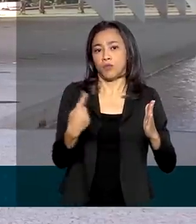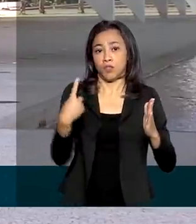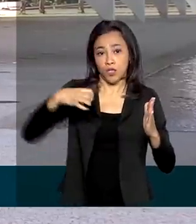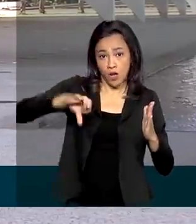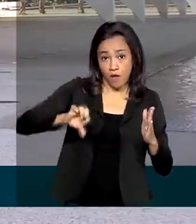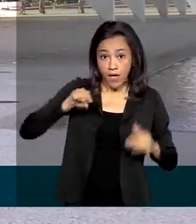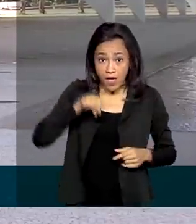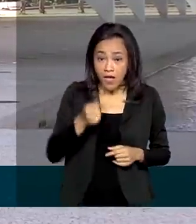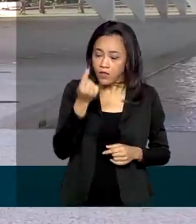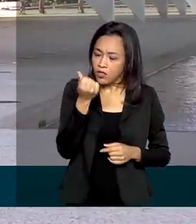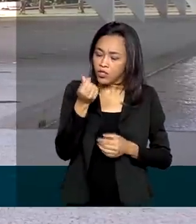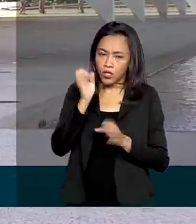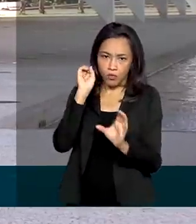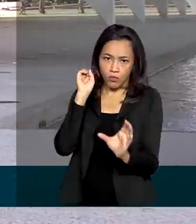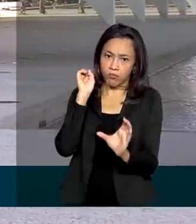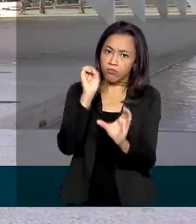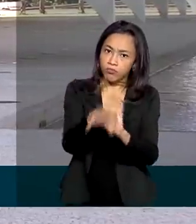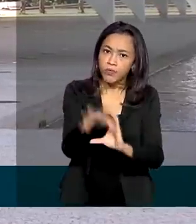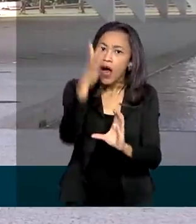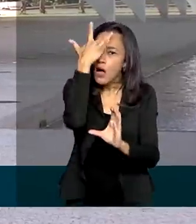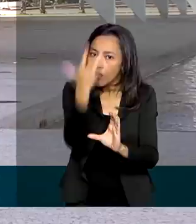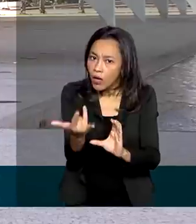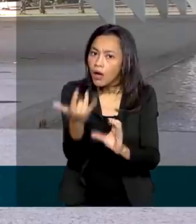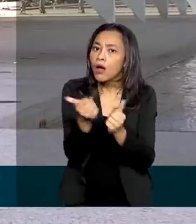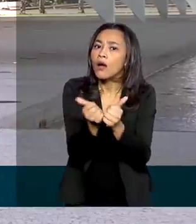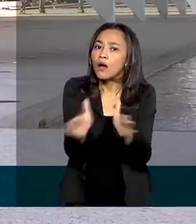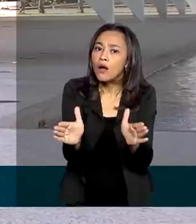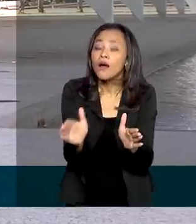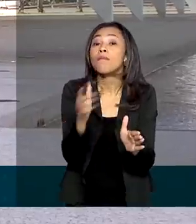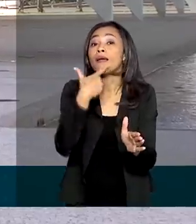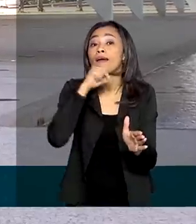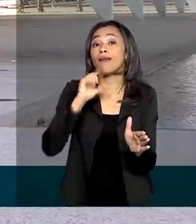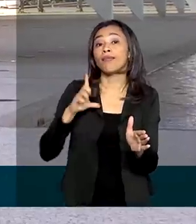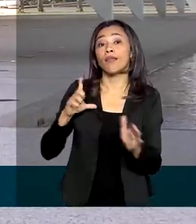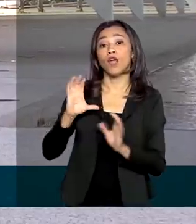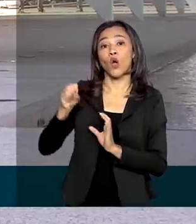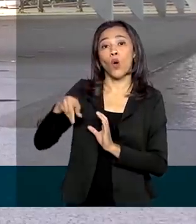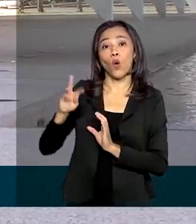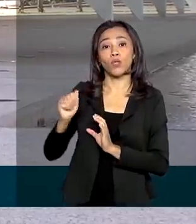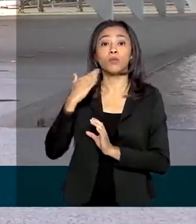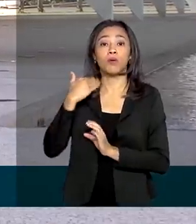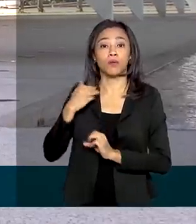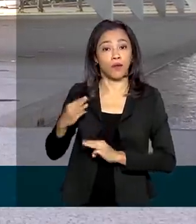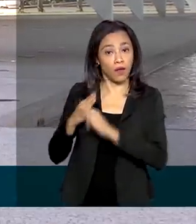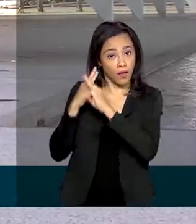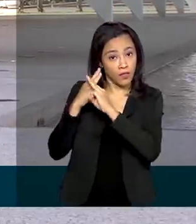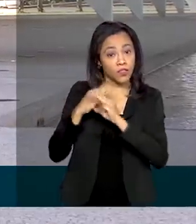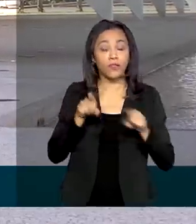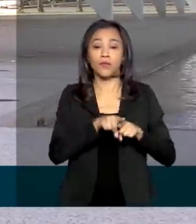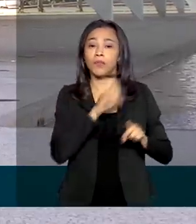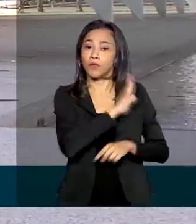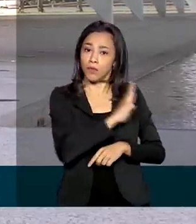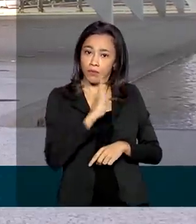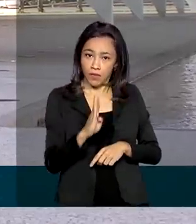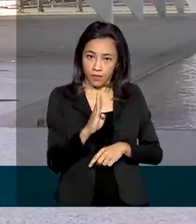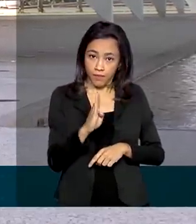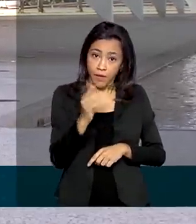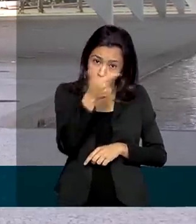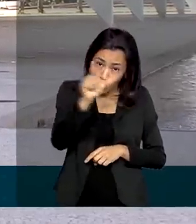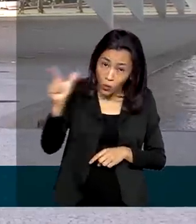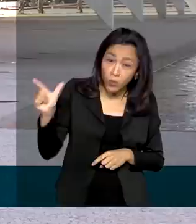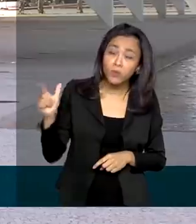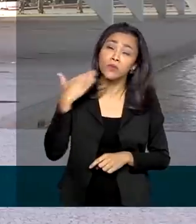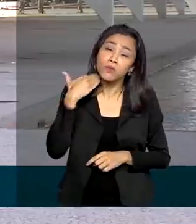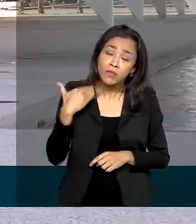crédito liberado a partir de amanhã é para quem tem conta nos bancos Caixa e Banco do Brasil. Para os outros